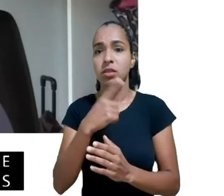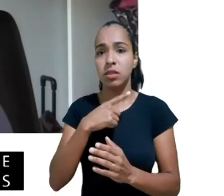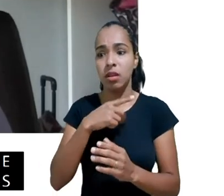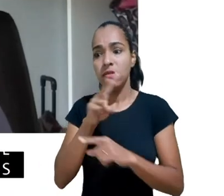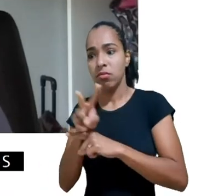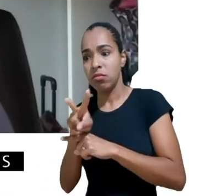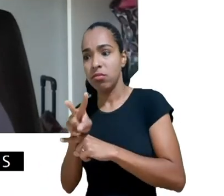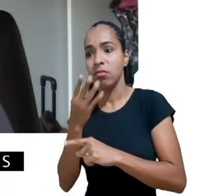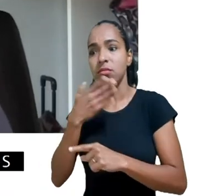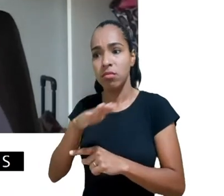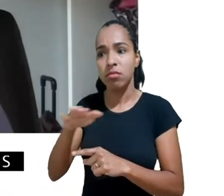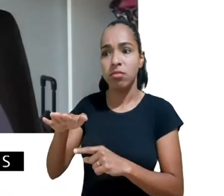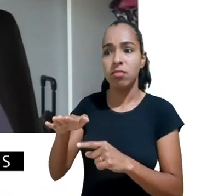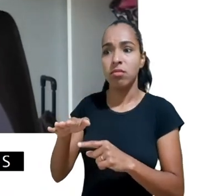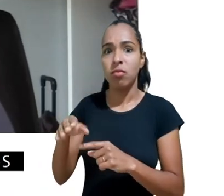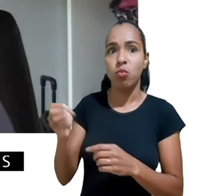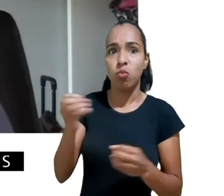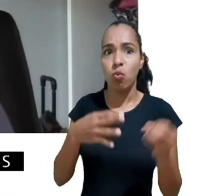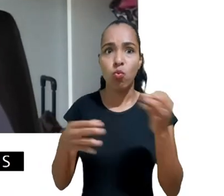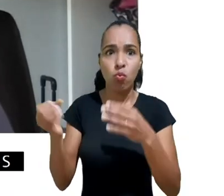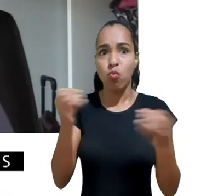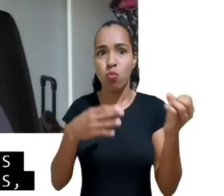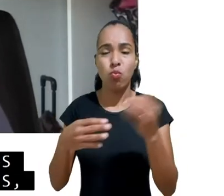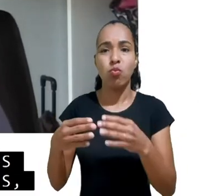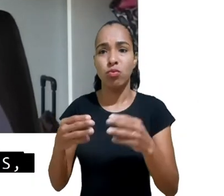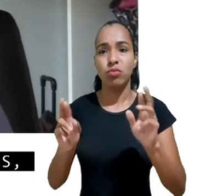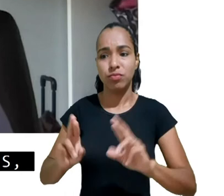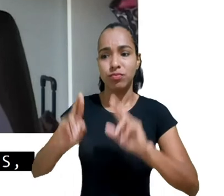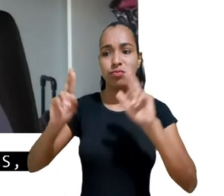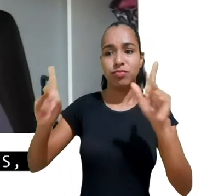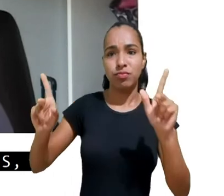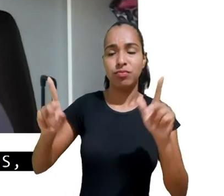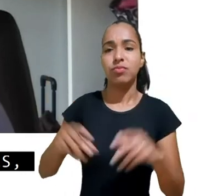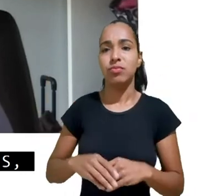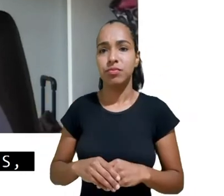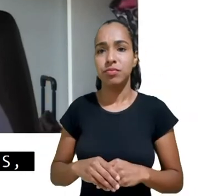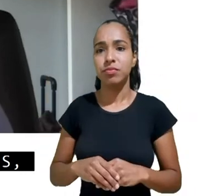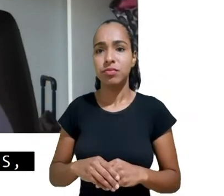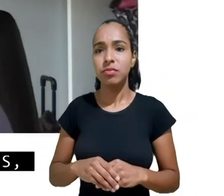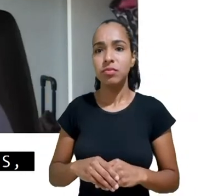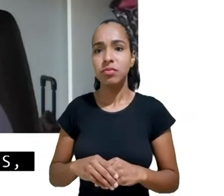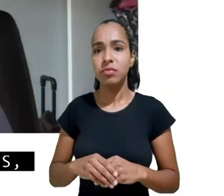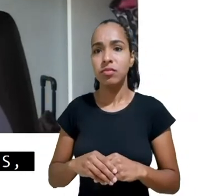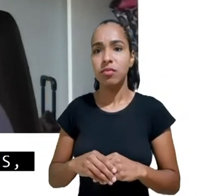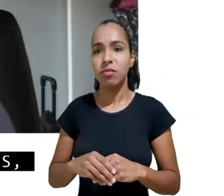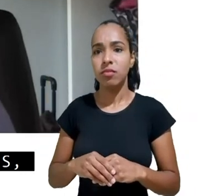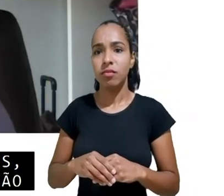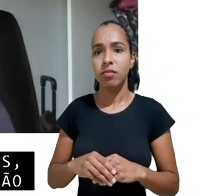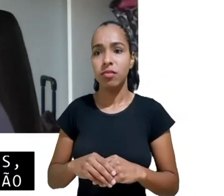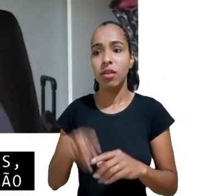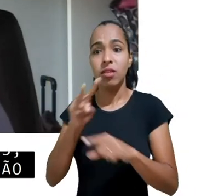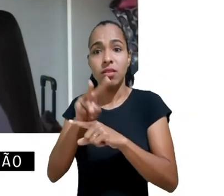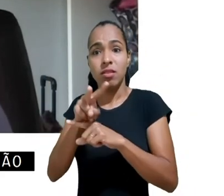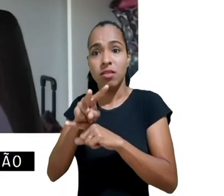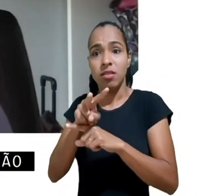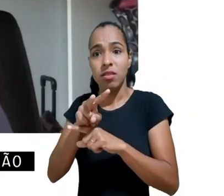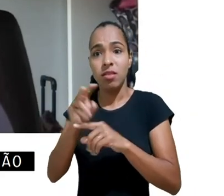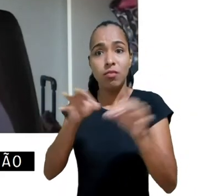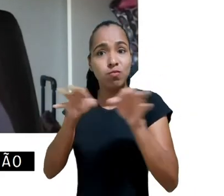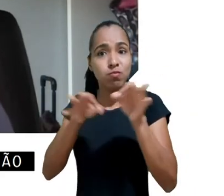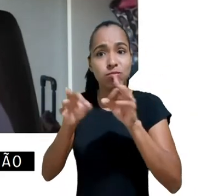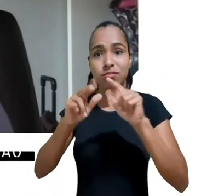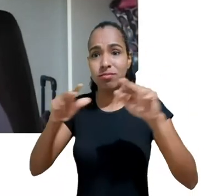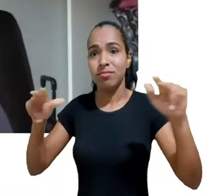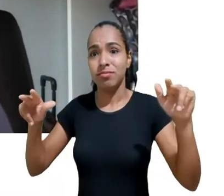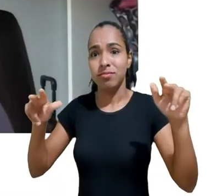deveria ter muita muita atenção porque crescer em sistemas de vigilância mesmo que eles sejam digitais é crescer em uma prisão